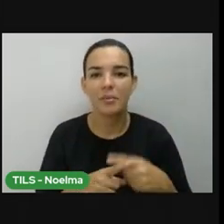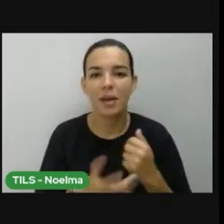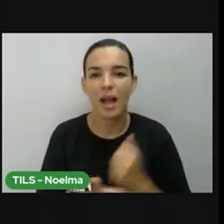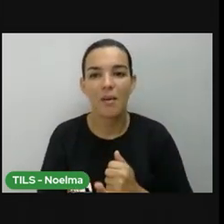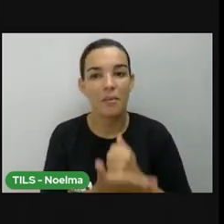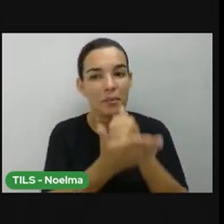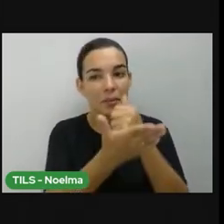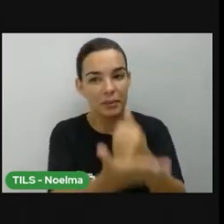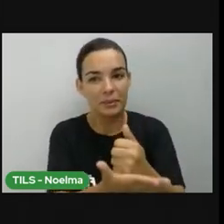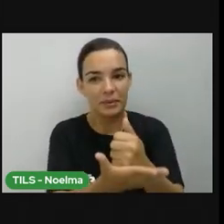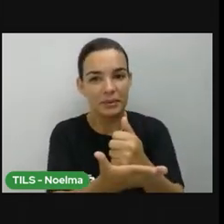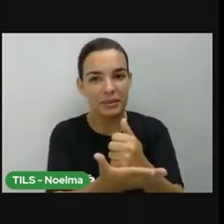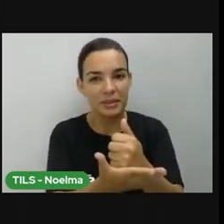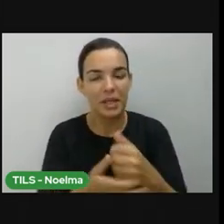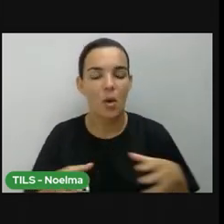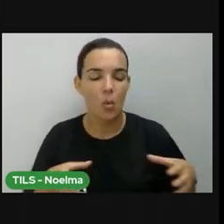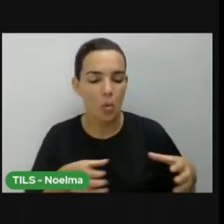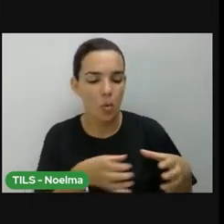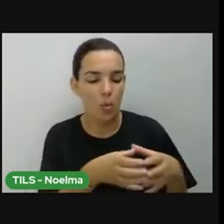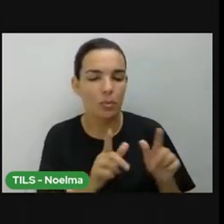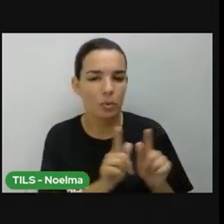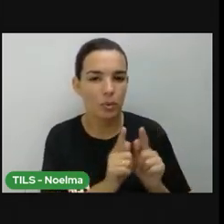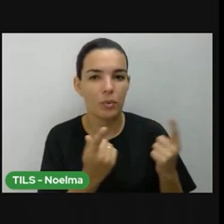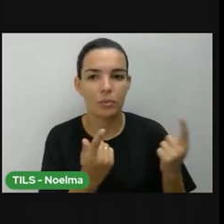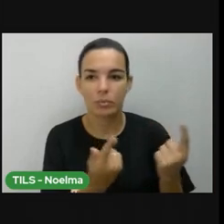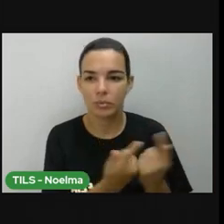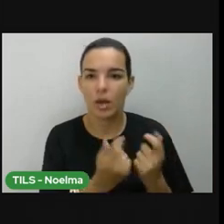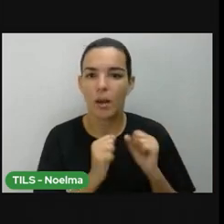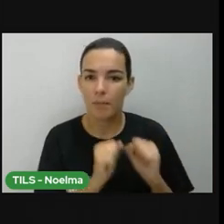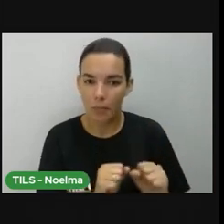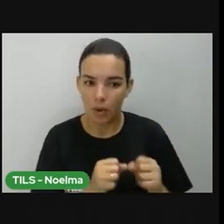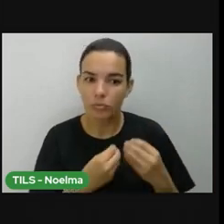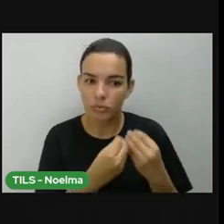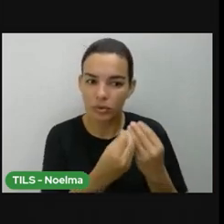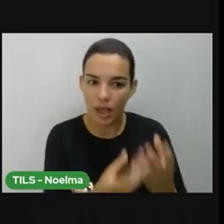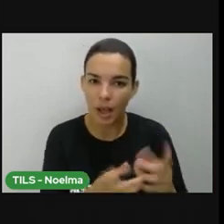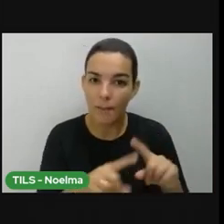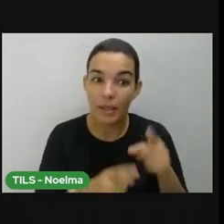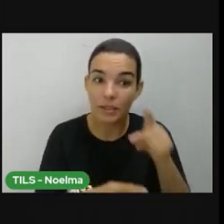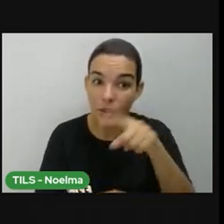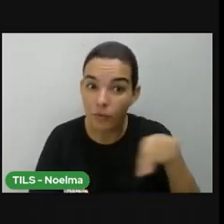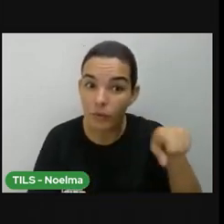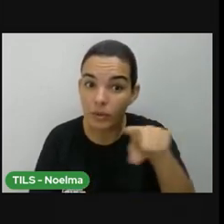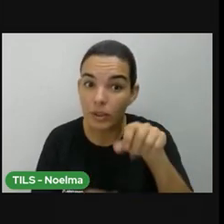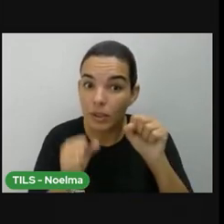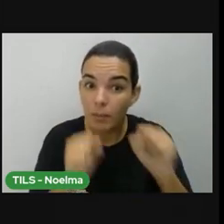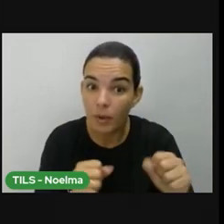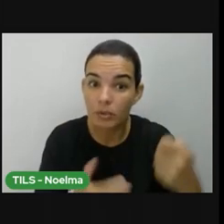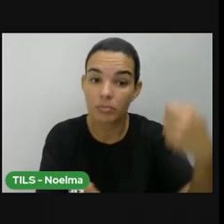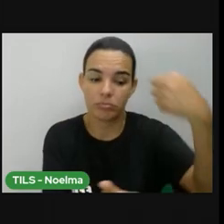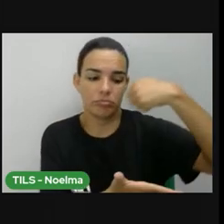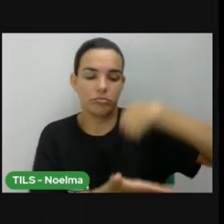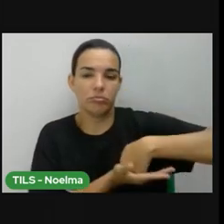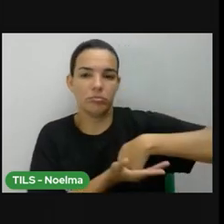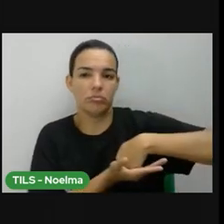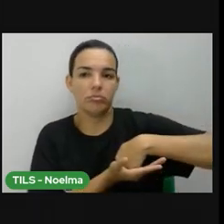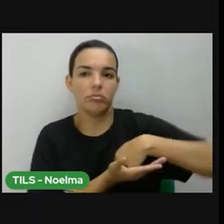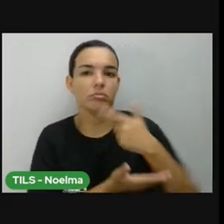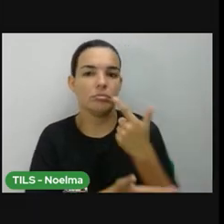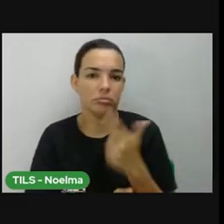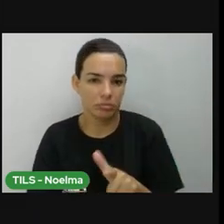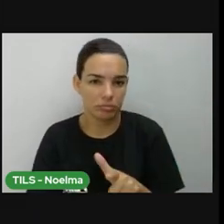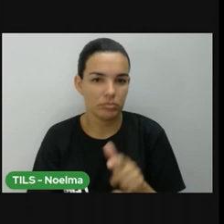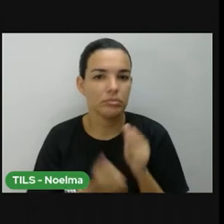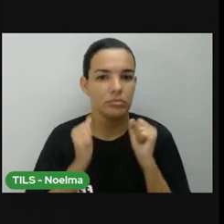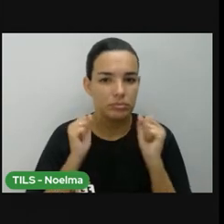para vocês, o trabalho, comunitário, posso dar 50%, agora vocês, assumam outros 50%, e vão, trabalhar em conjunto, isso mesmo, a